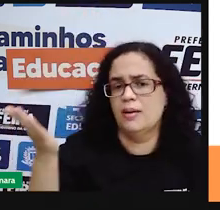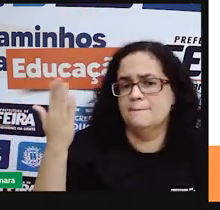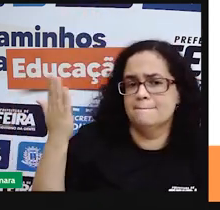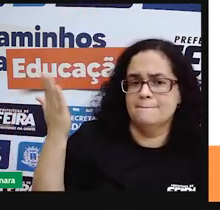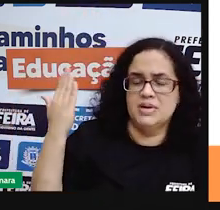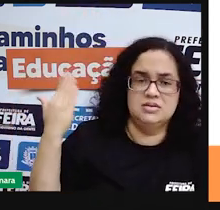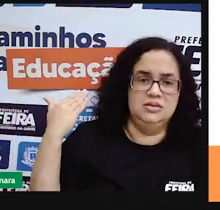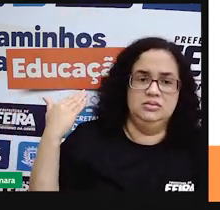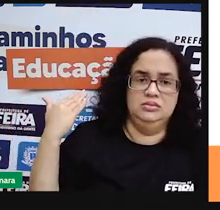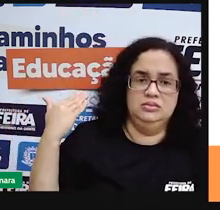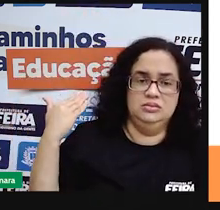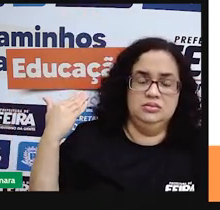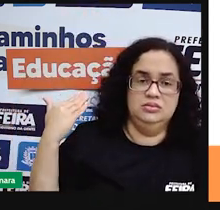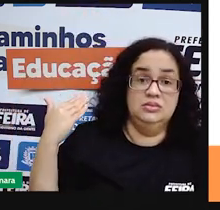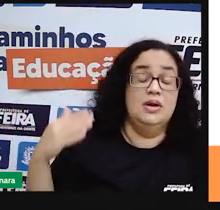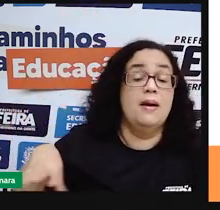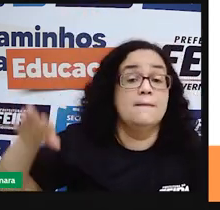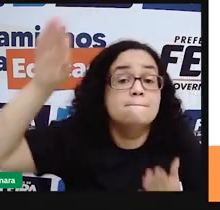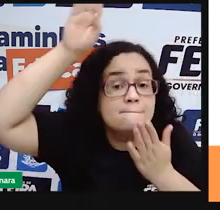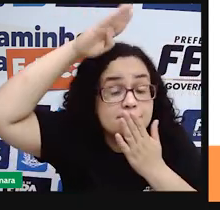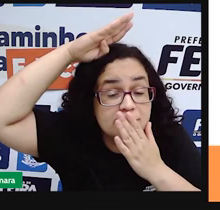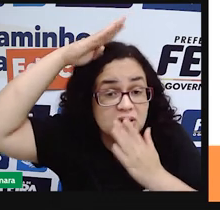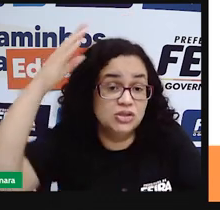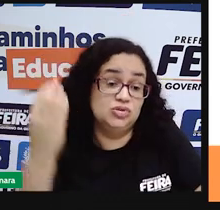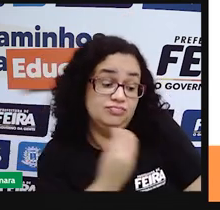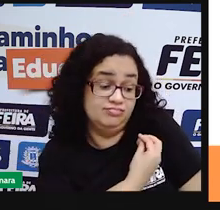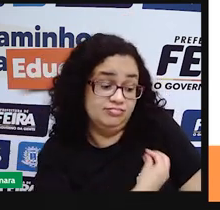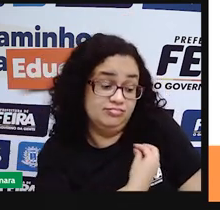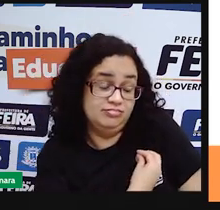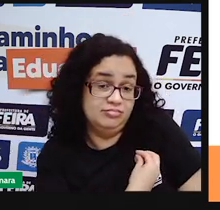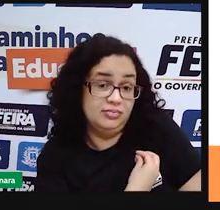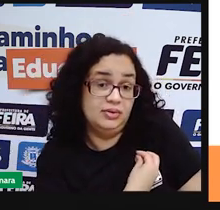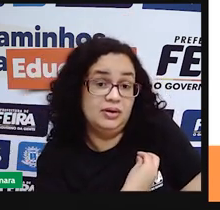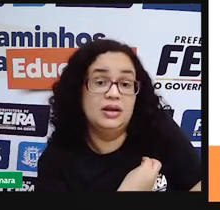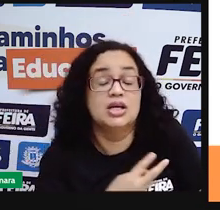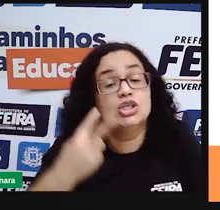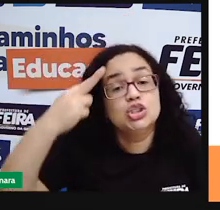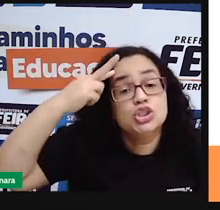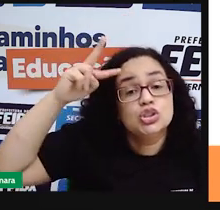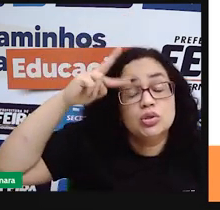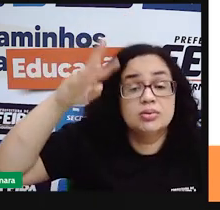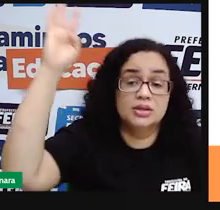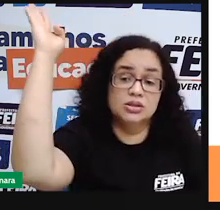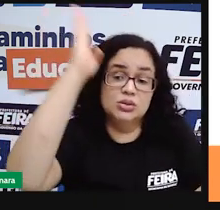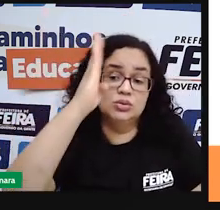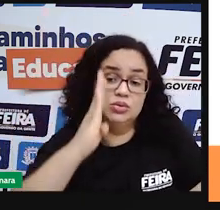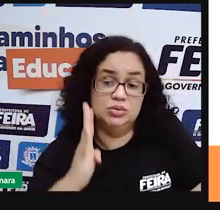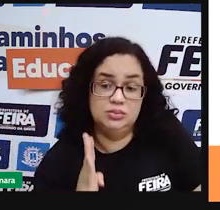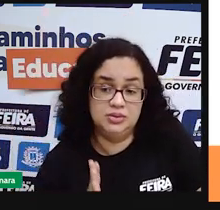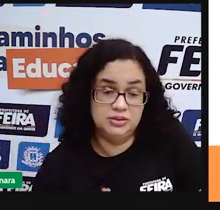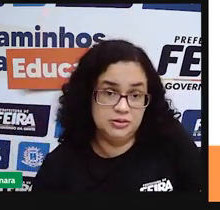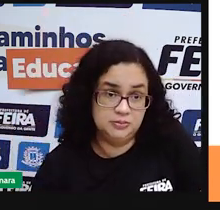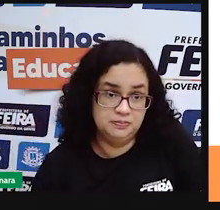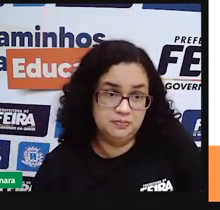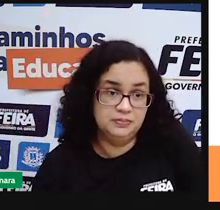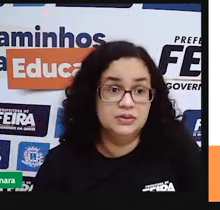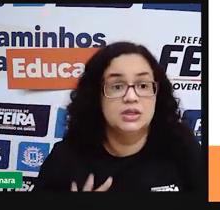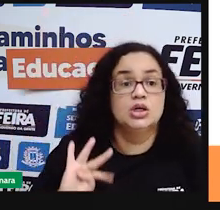fazem parte da história do Brasil, mas permanecem aí como indivíduos ativos, né? Tanto